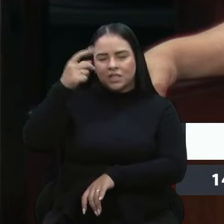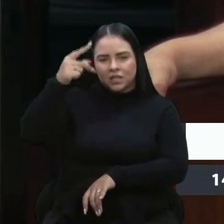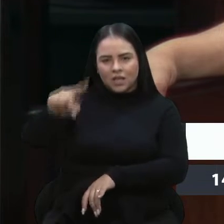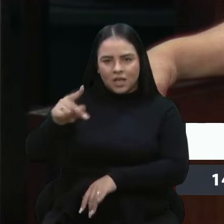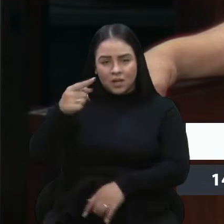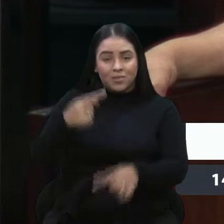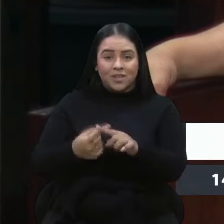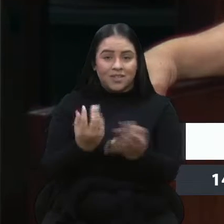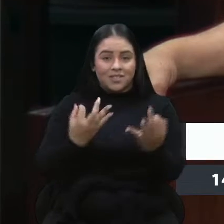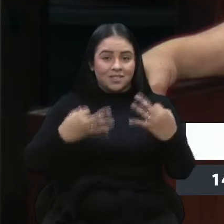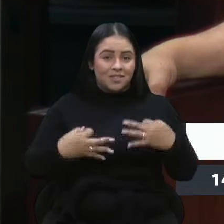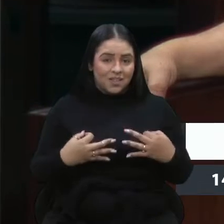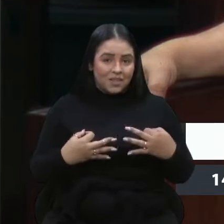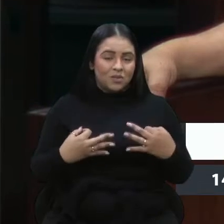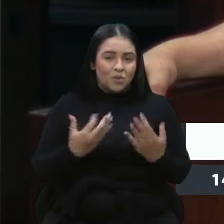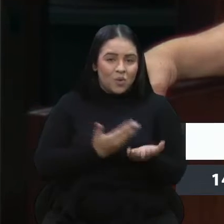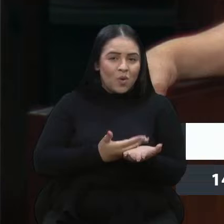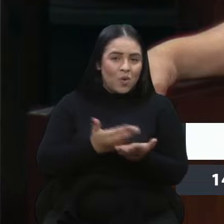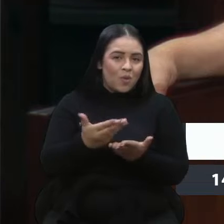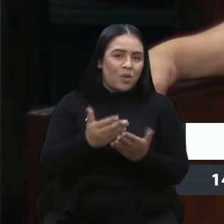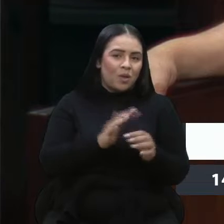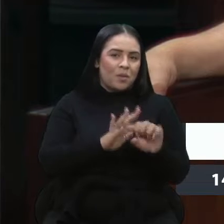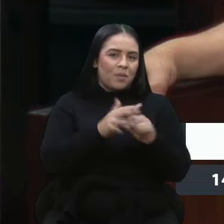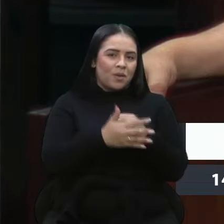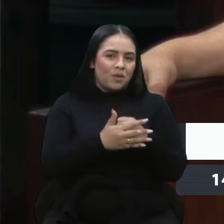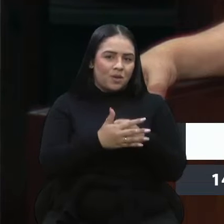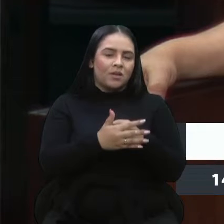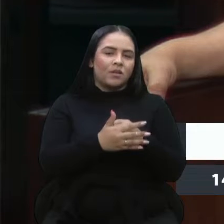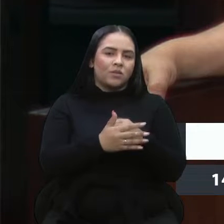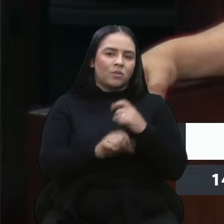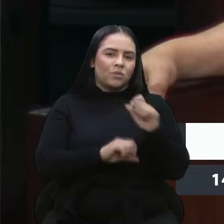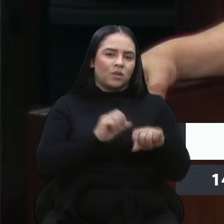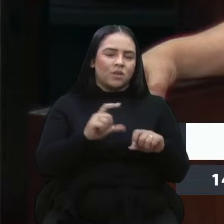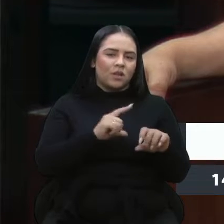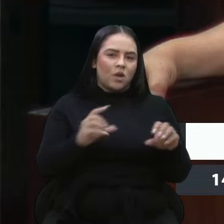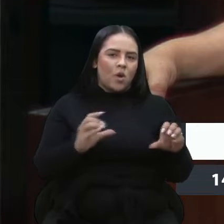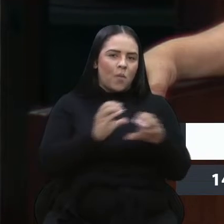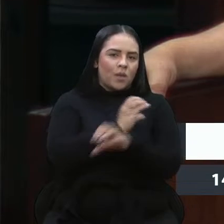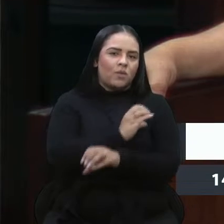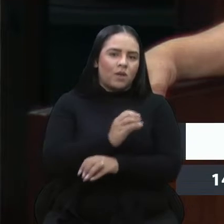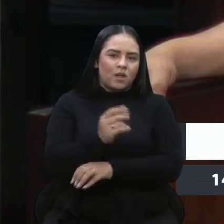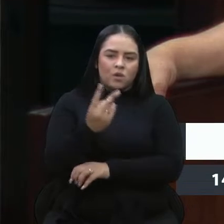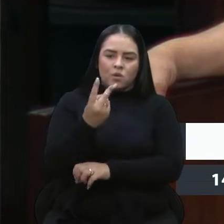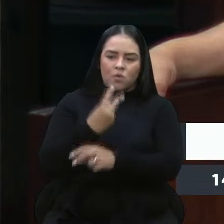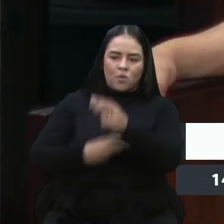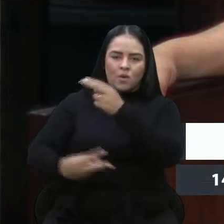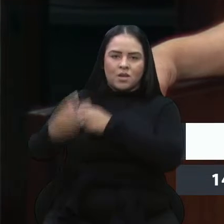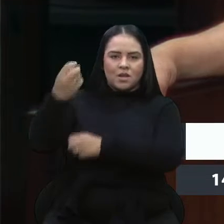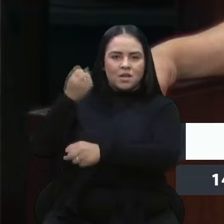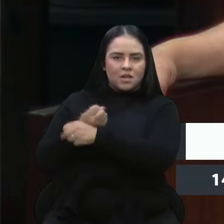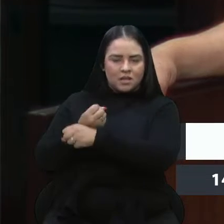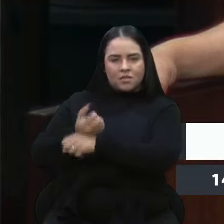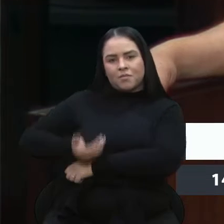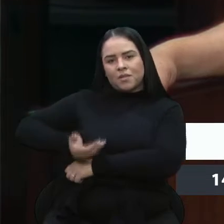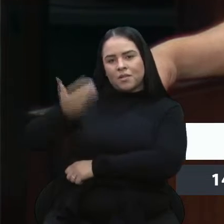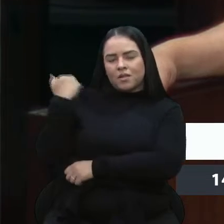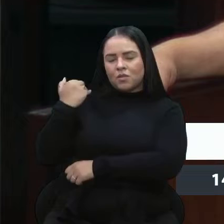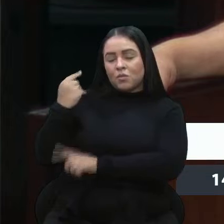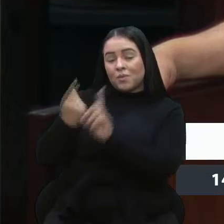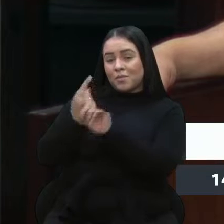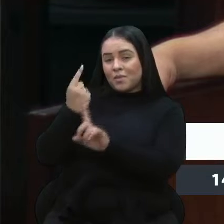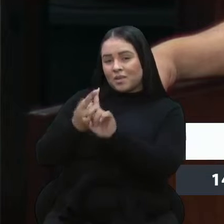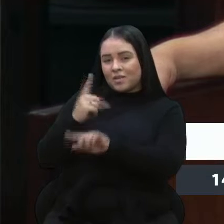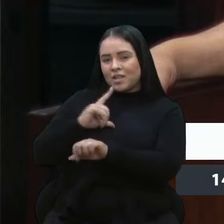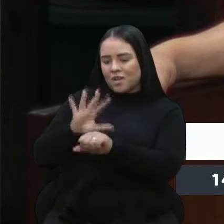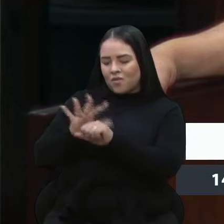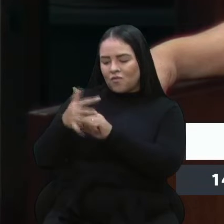absoluta que desde o início da pandemia, que se completou há dois anos atrás, do primeiro caso de pandemia, de